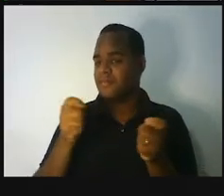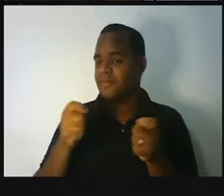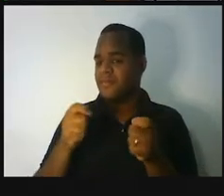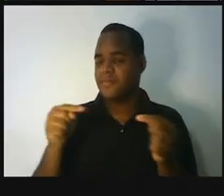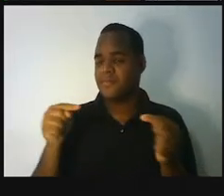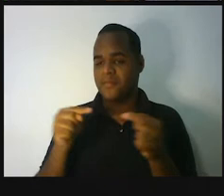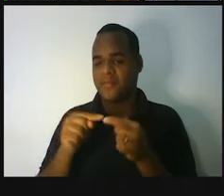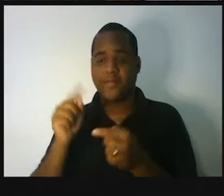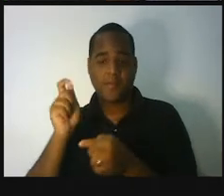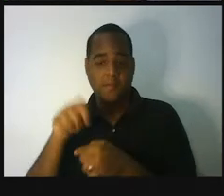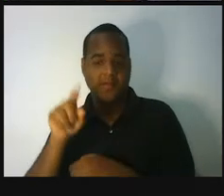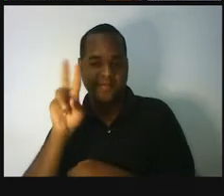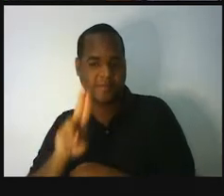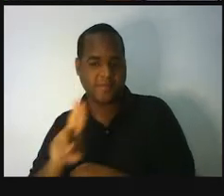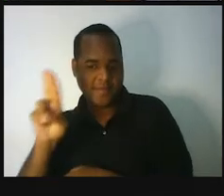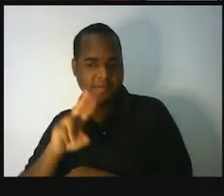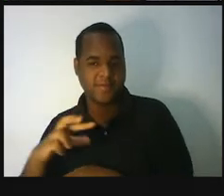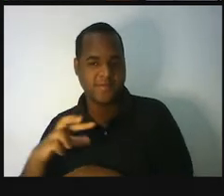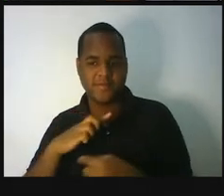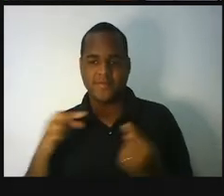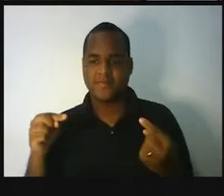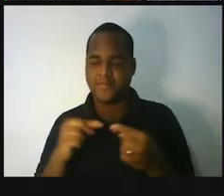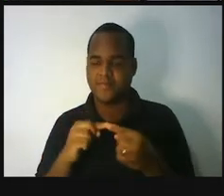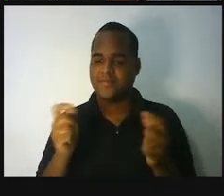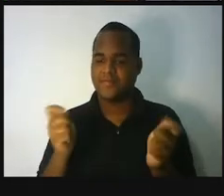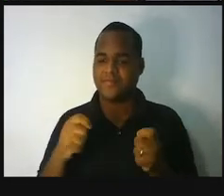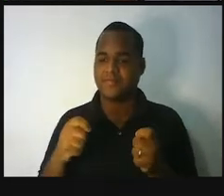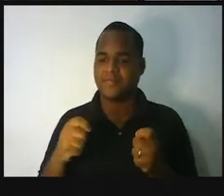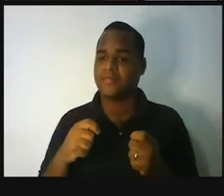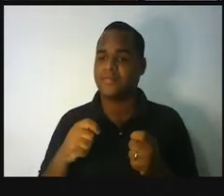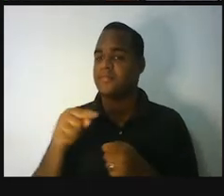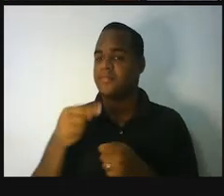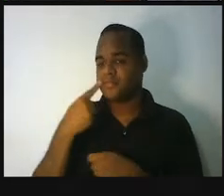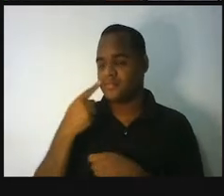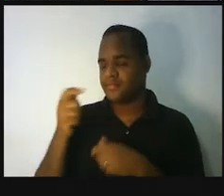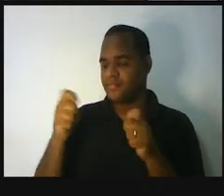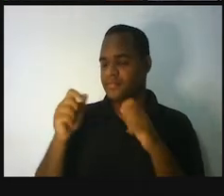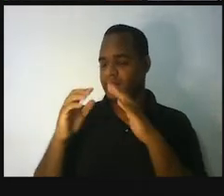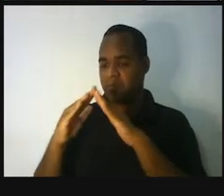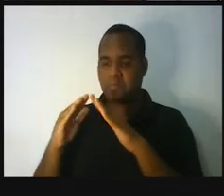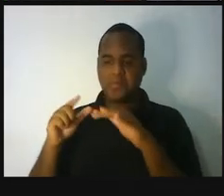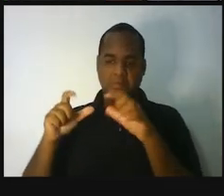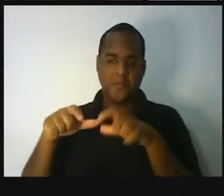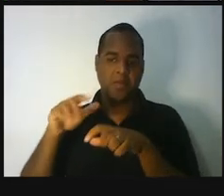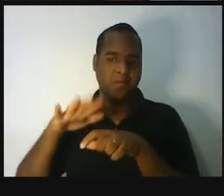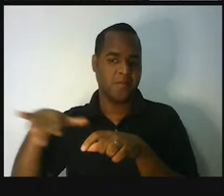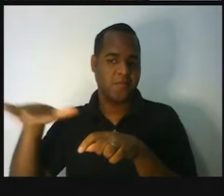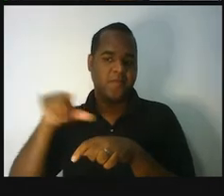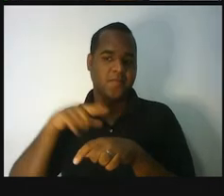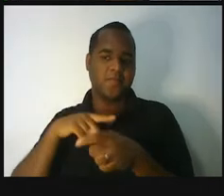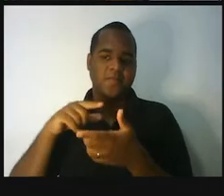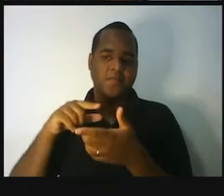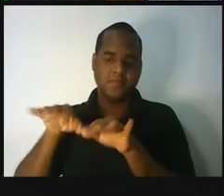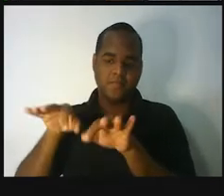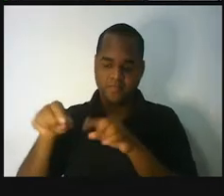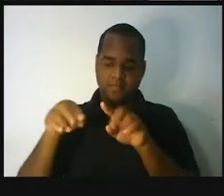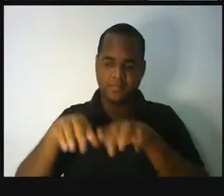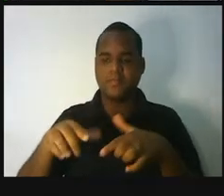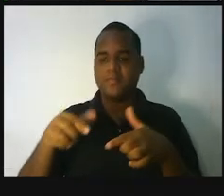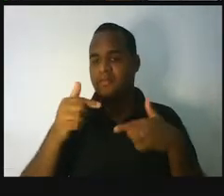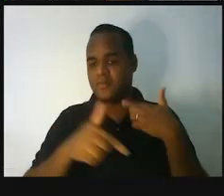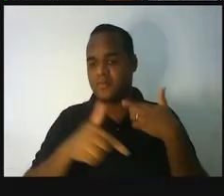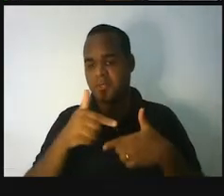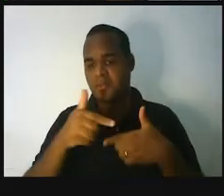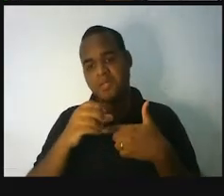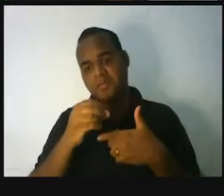utilizado na matemática. E quando você vai de casa pra um lugar de sua rotina, como o trabalho ou a